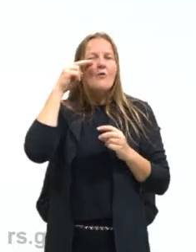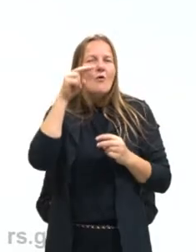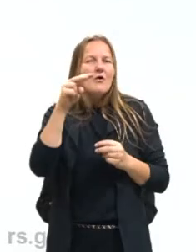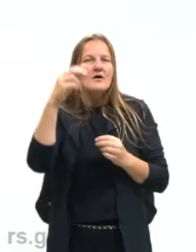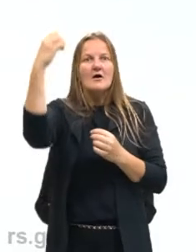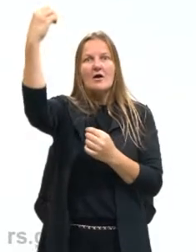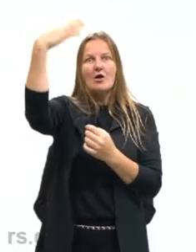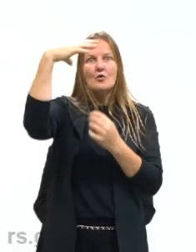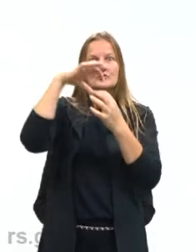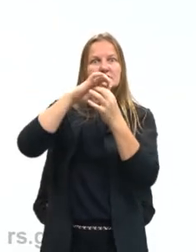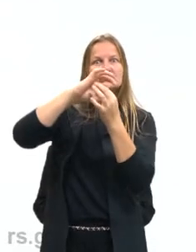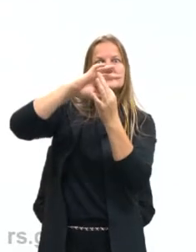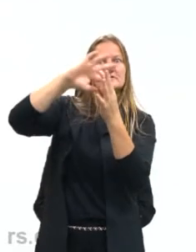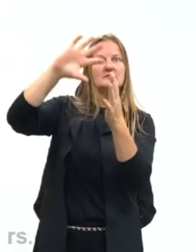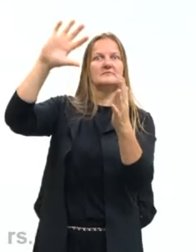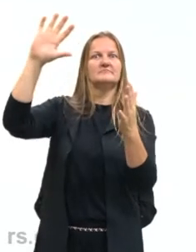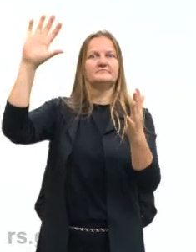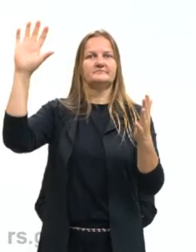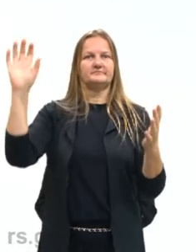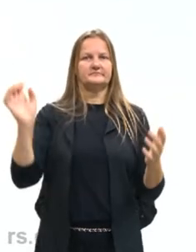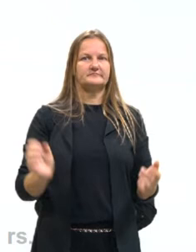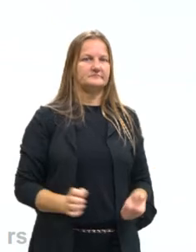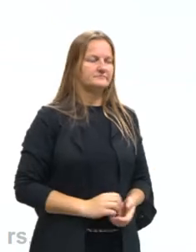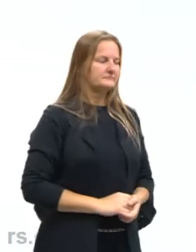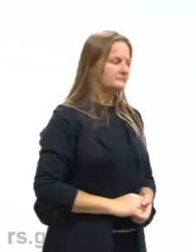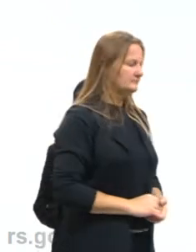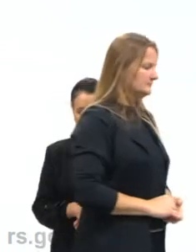direciona, está a liberdade.